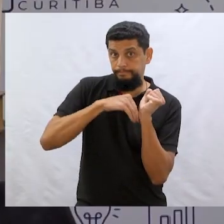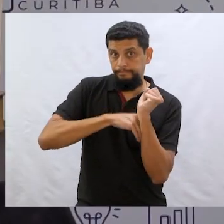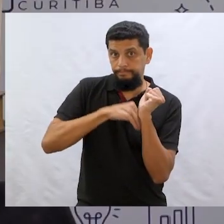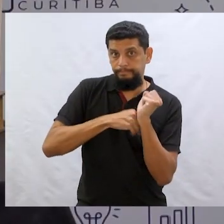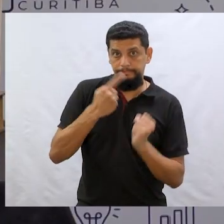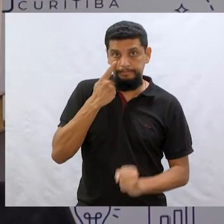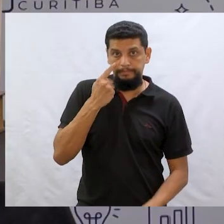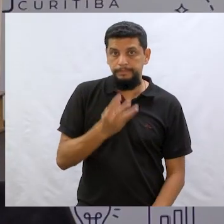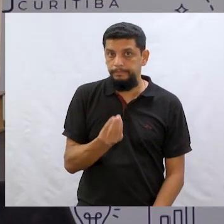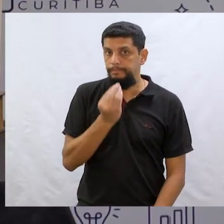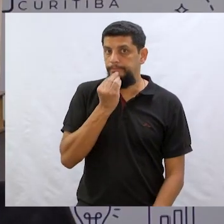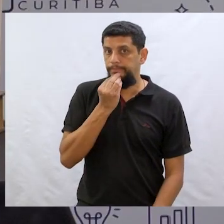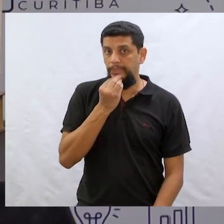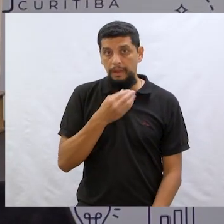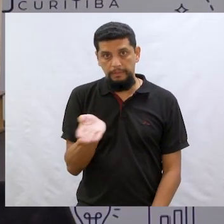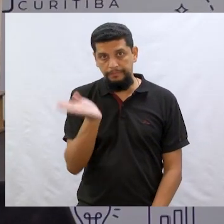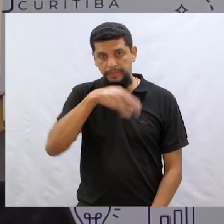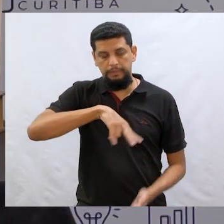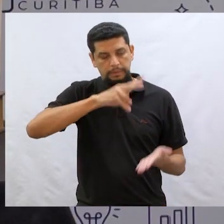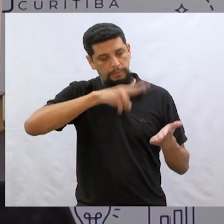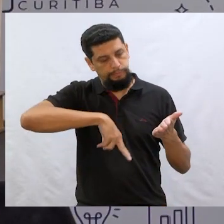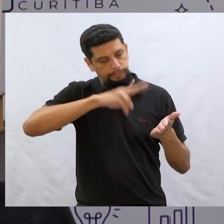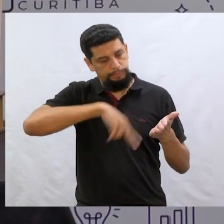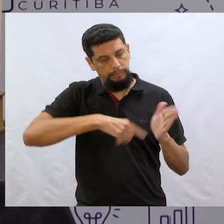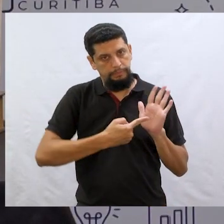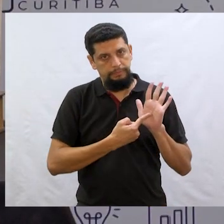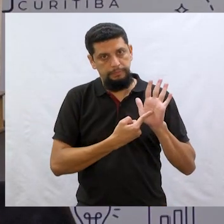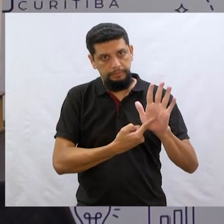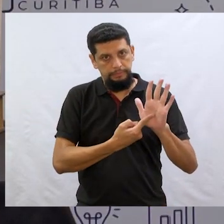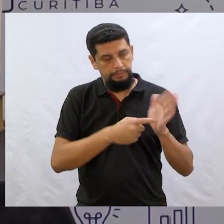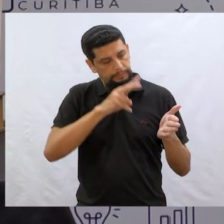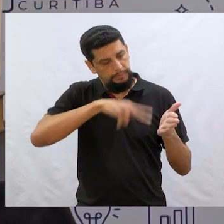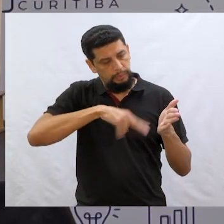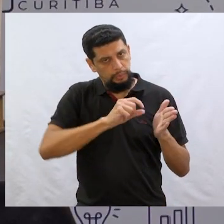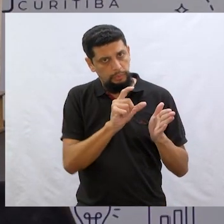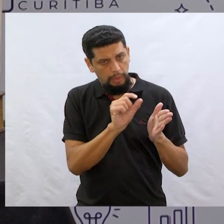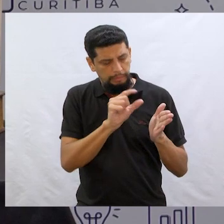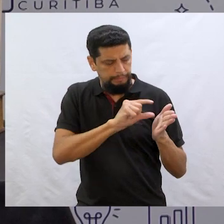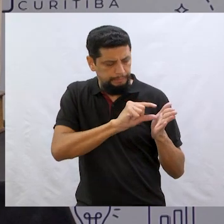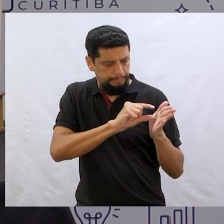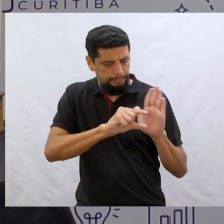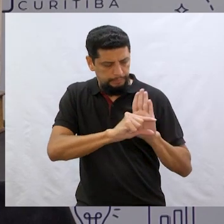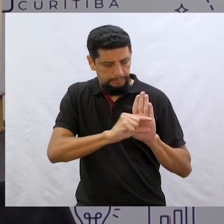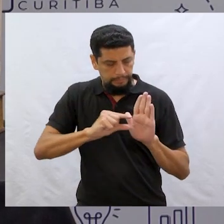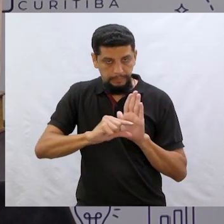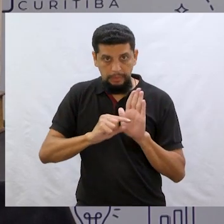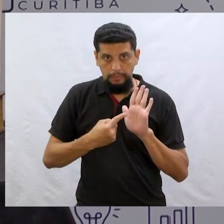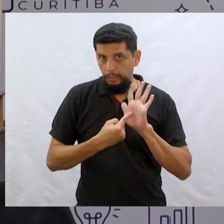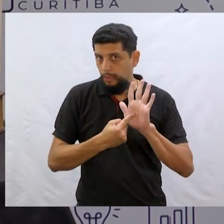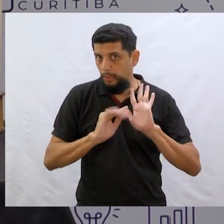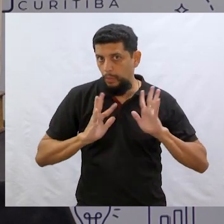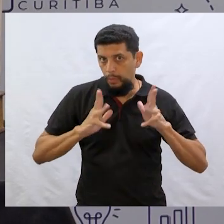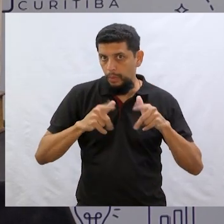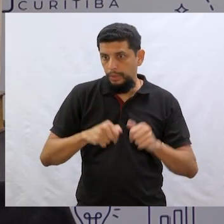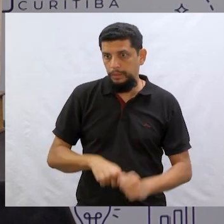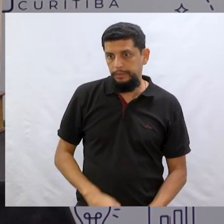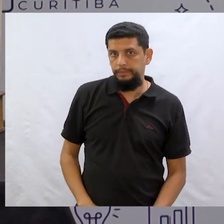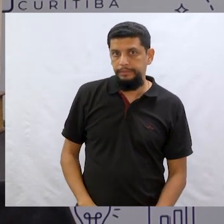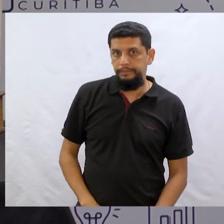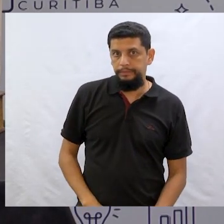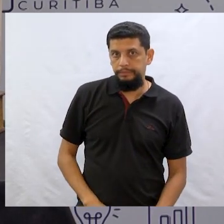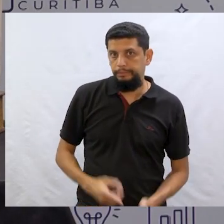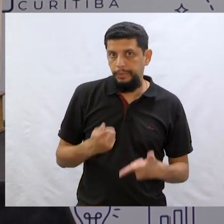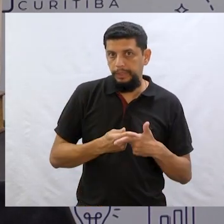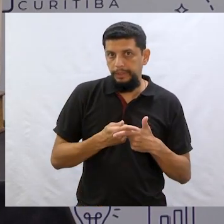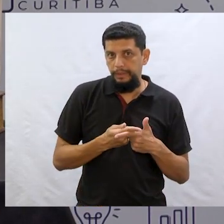oportunidade, hein! Vamos ler, então? Ele indicou aqui que é pra gente ler uma parte só do diário. Ele não vai nos mostrar tudo, né? Senão ele vai